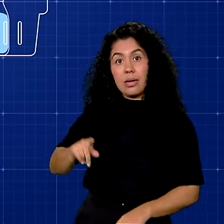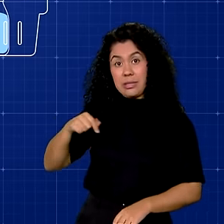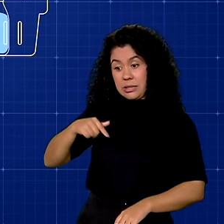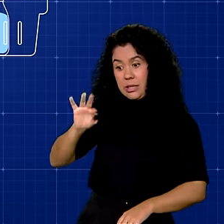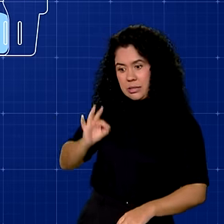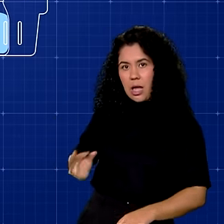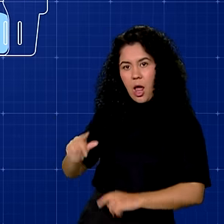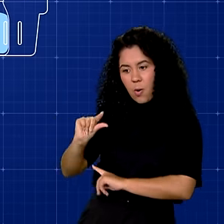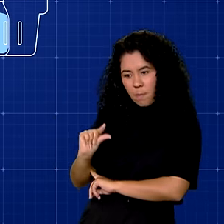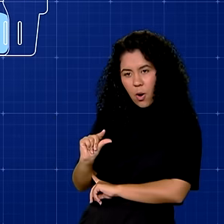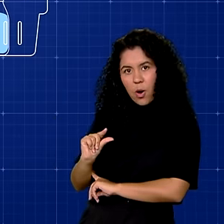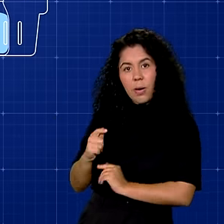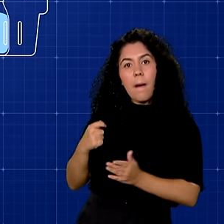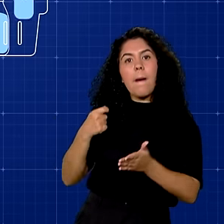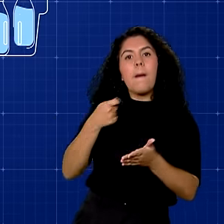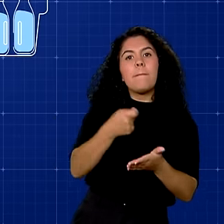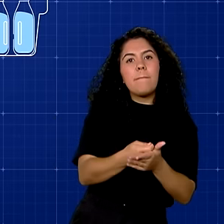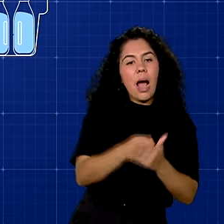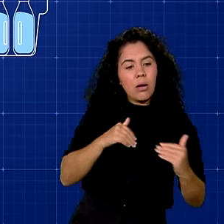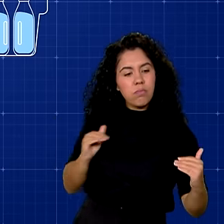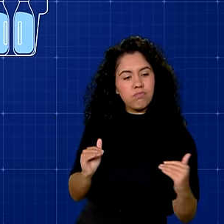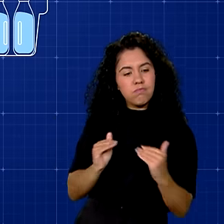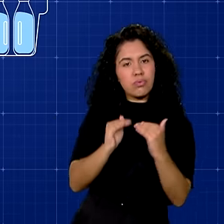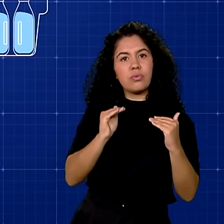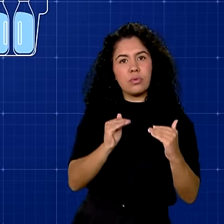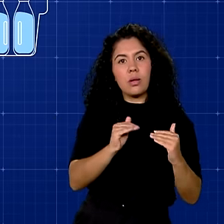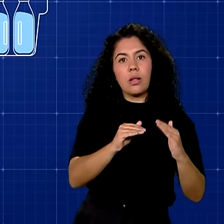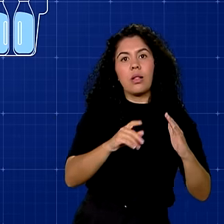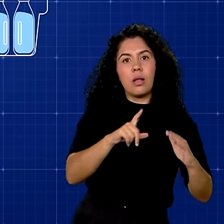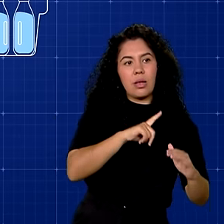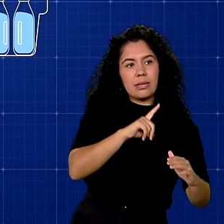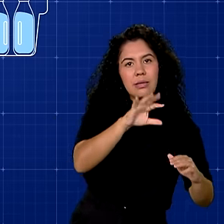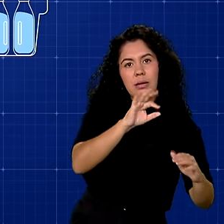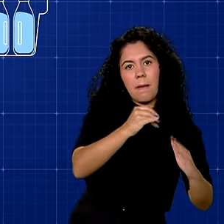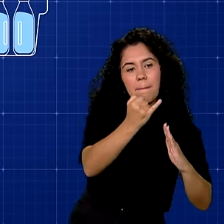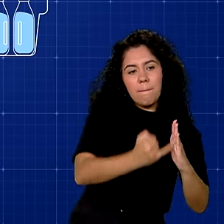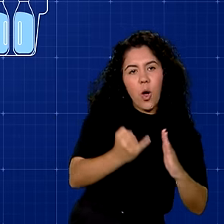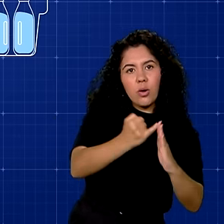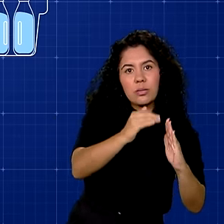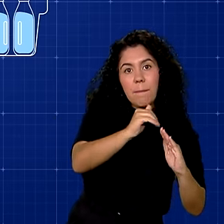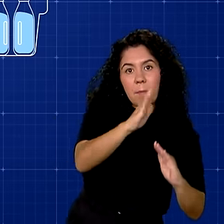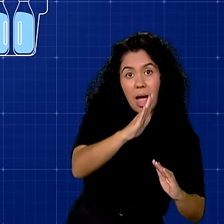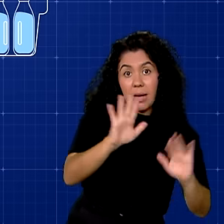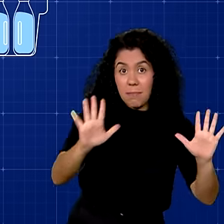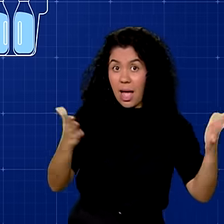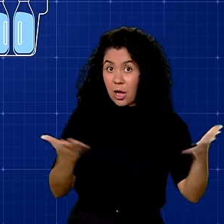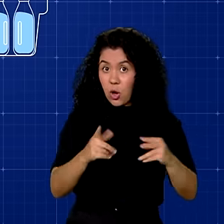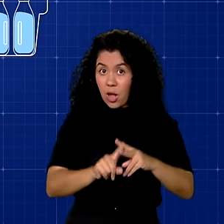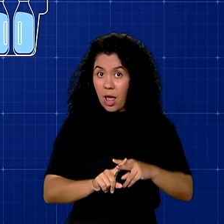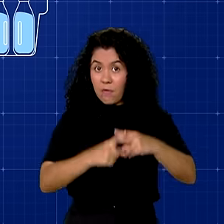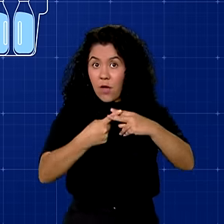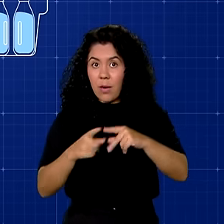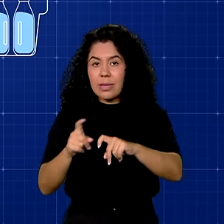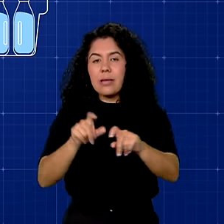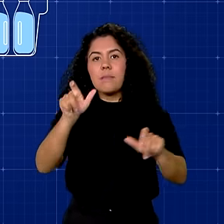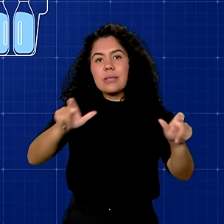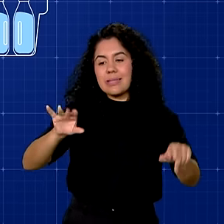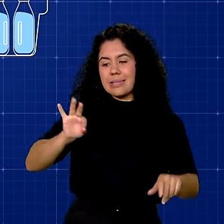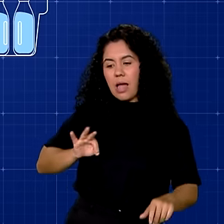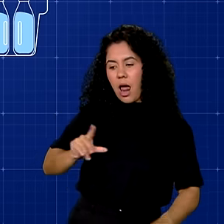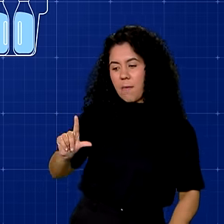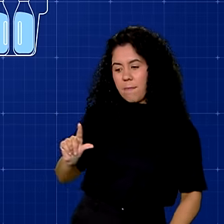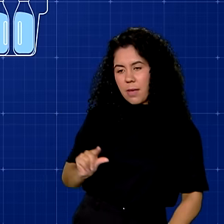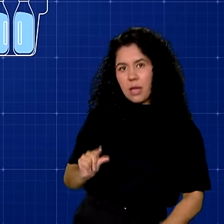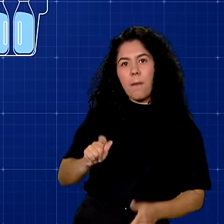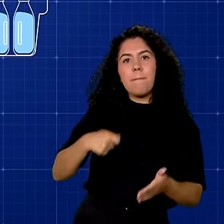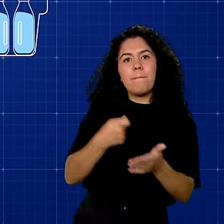salários acaba pagando proporcionalmente mais impostos. Já com a reforma tributária, quem ganha menos vai passar a pagar